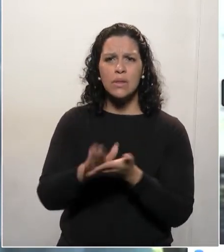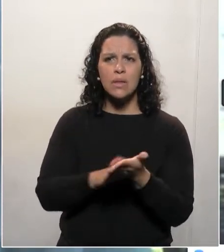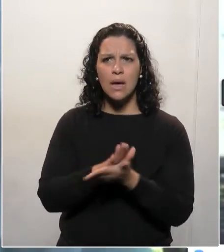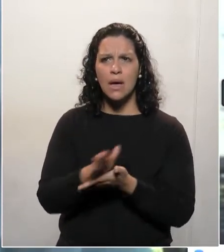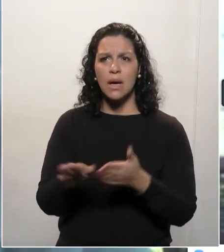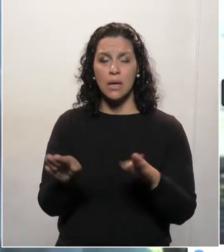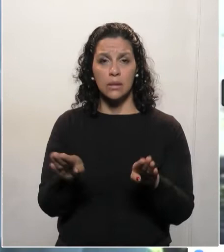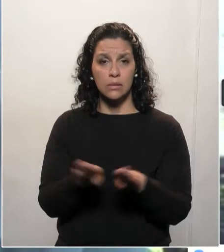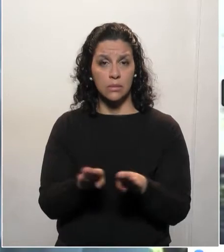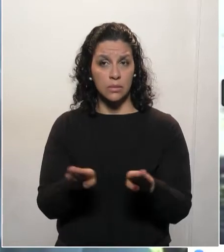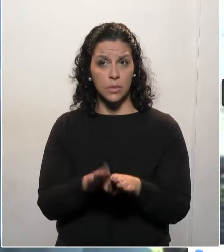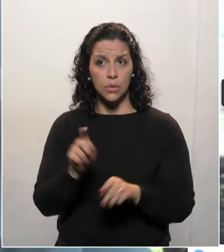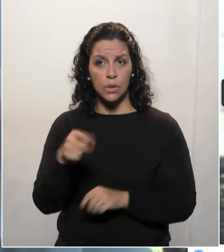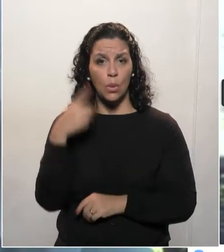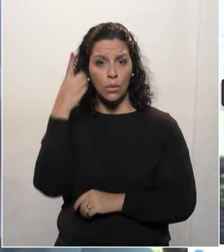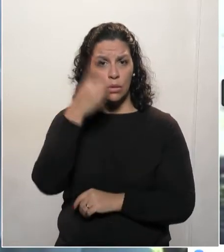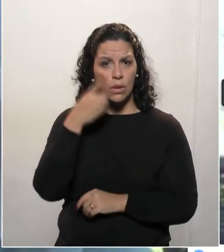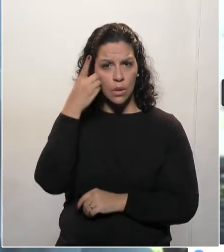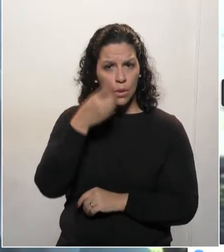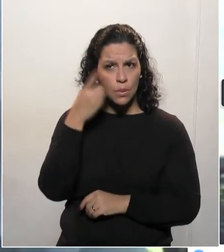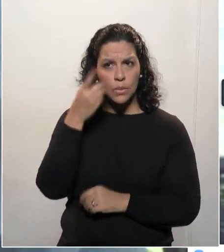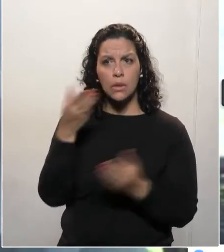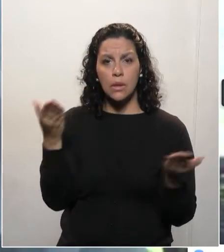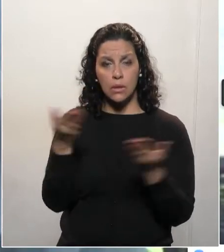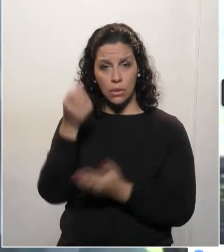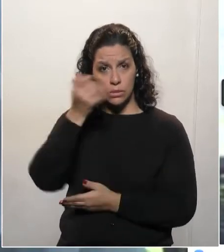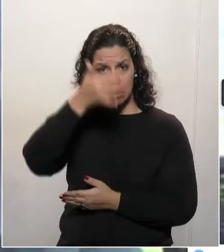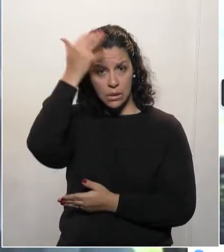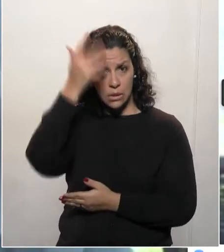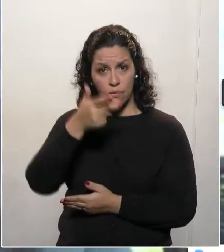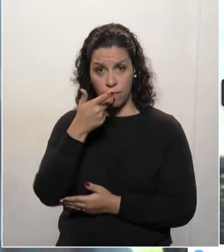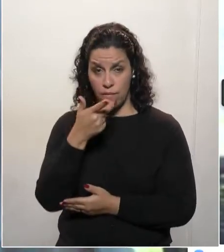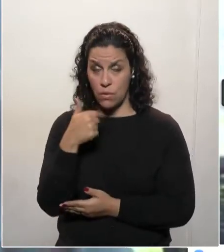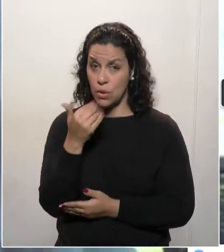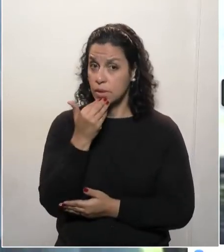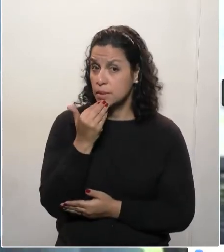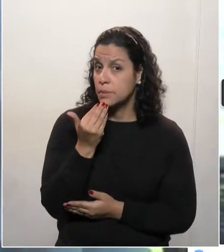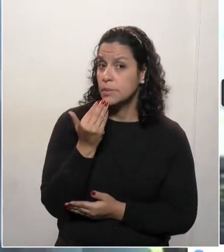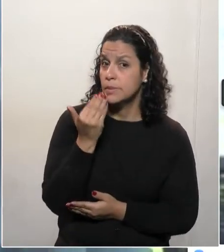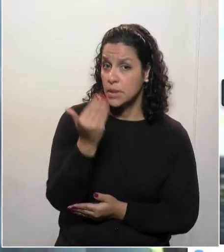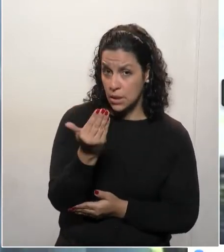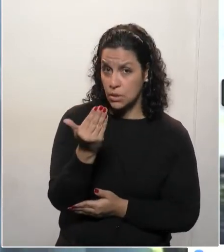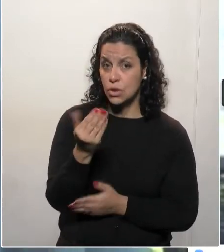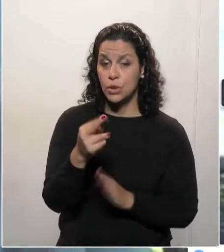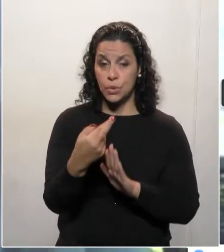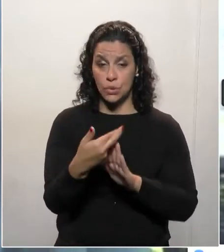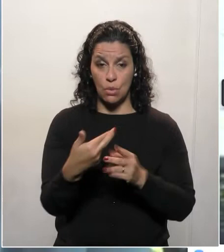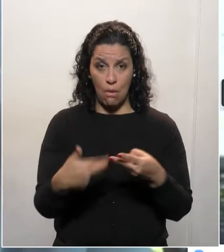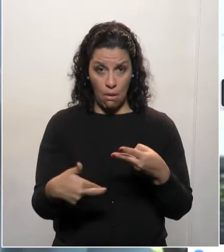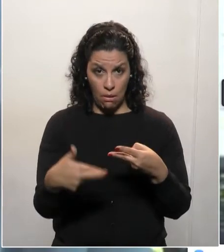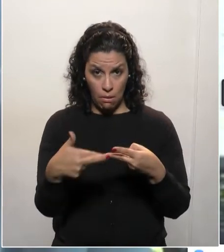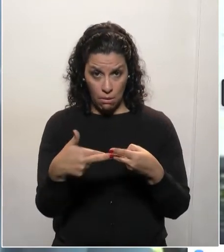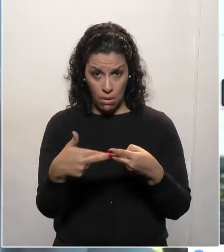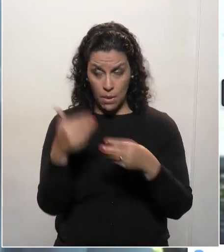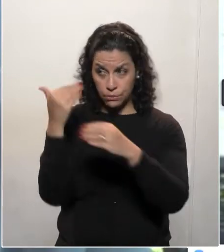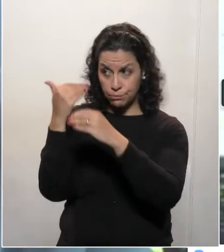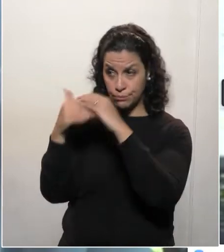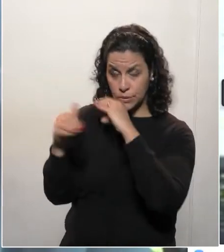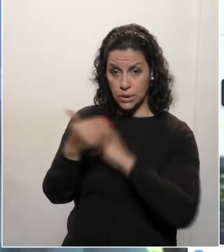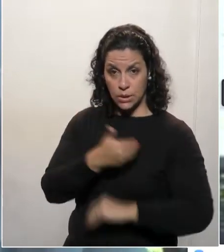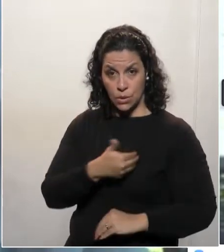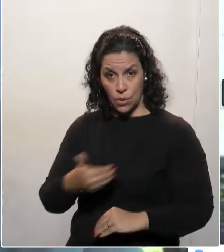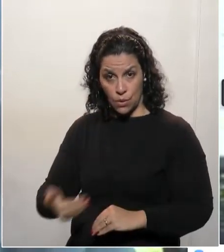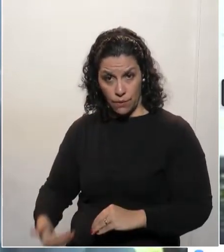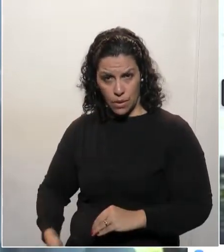o que o deputado Cadeu falou. É um pedido, através do requerimento ao governador Ratinho